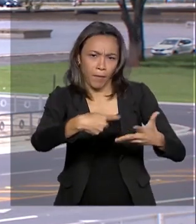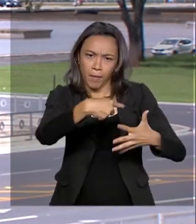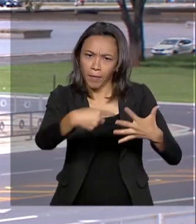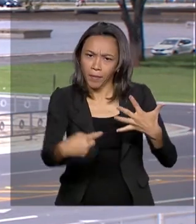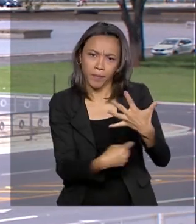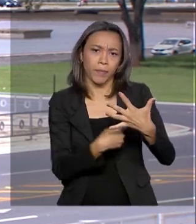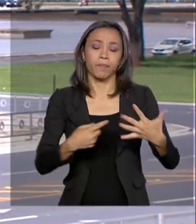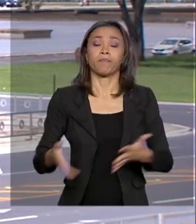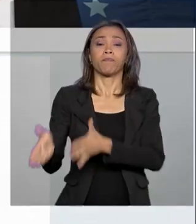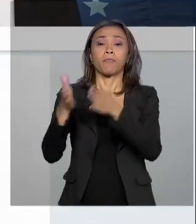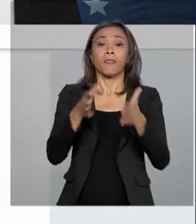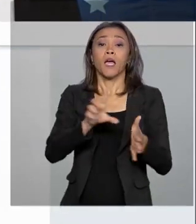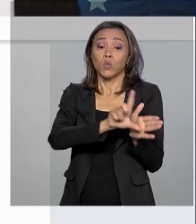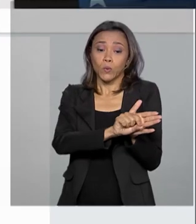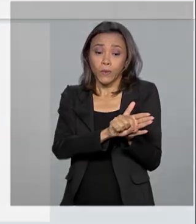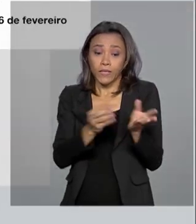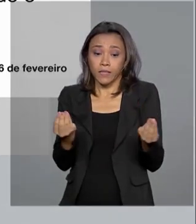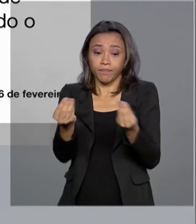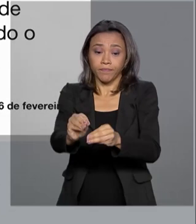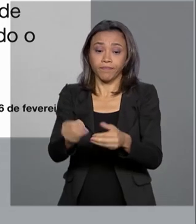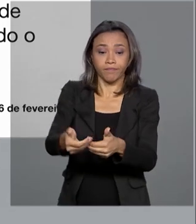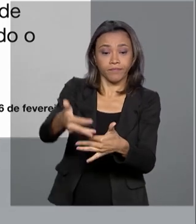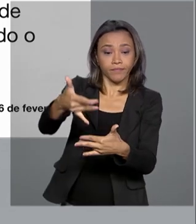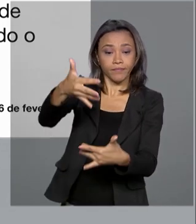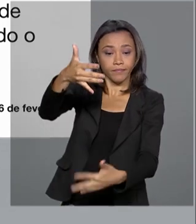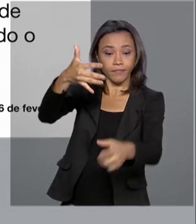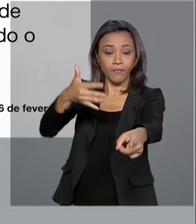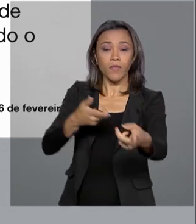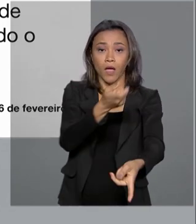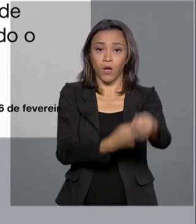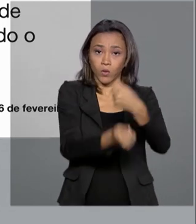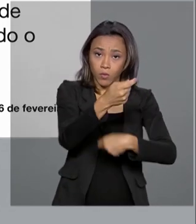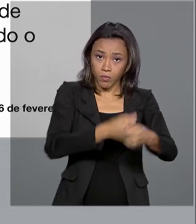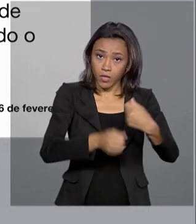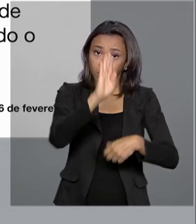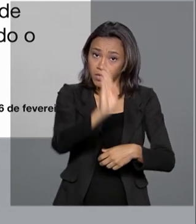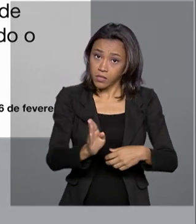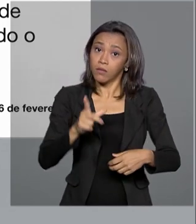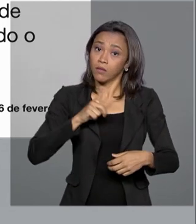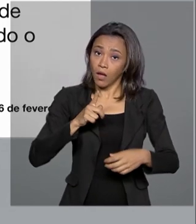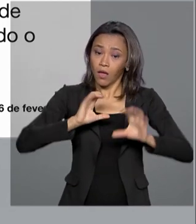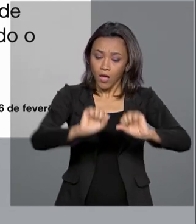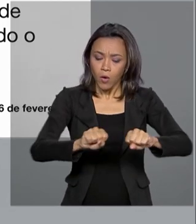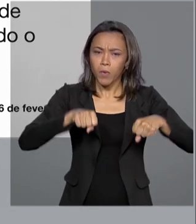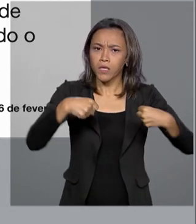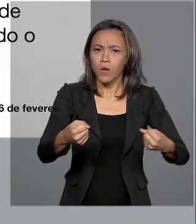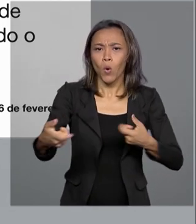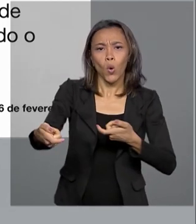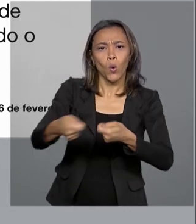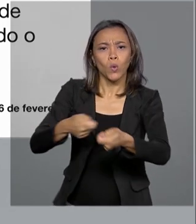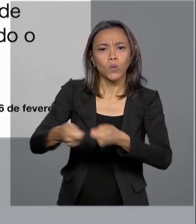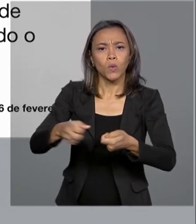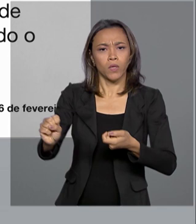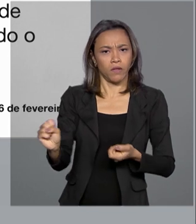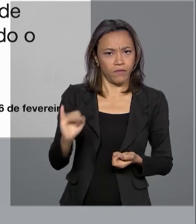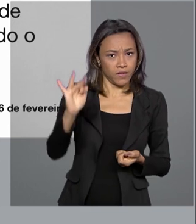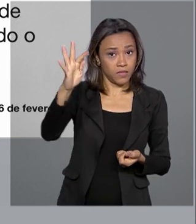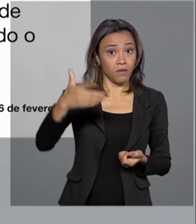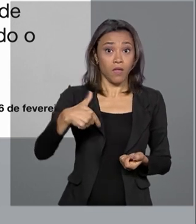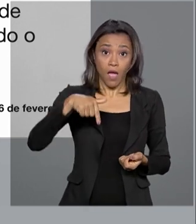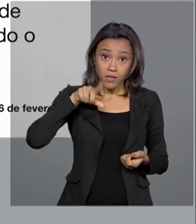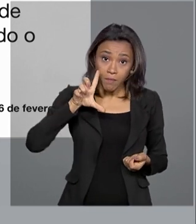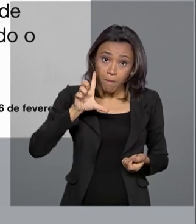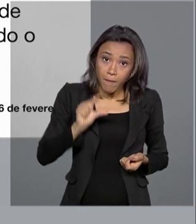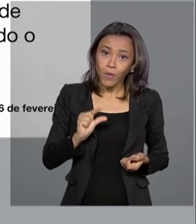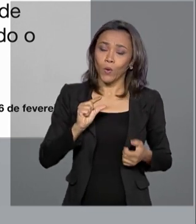o presidente Jair Bolsonaro disse que a economia brasileira está em plena recuperação, com a queda no desemprego, controle na inflação e agora a menor